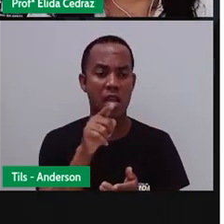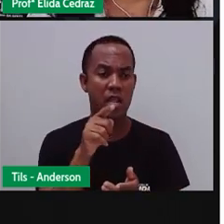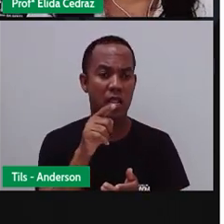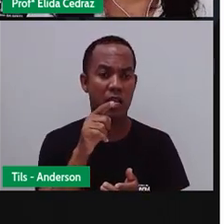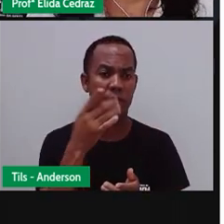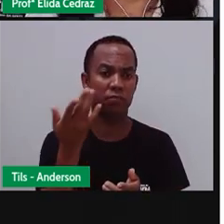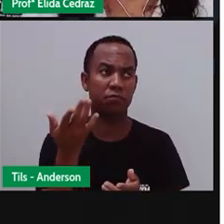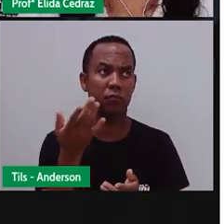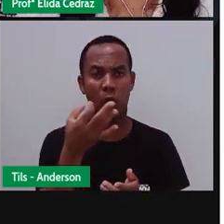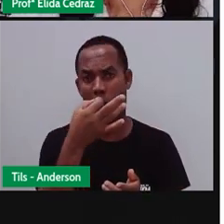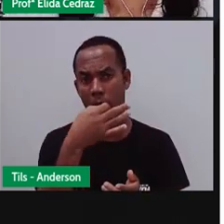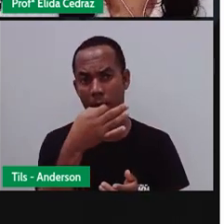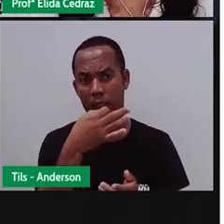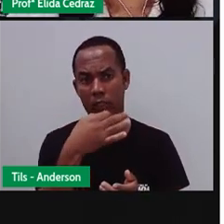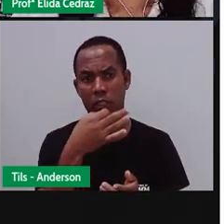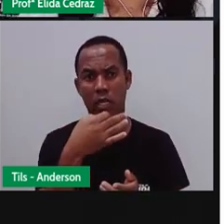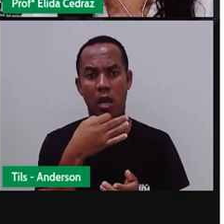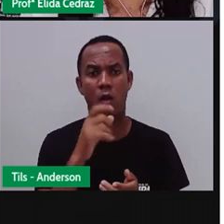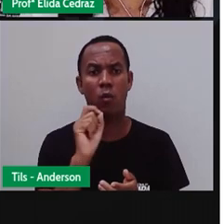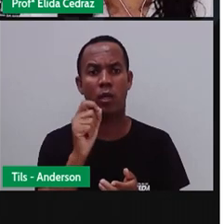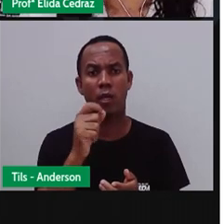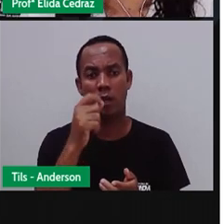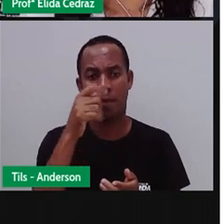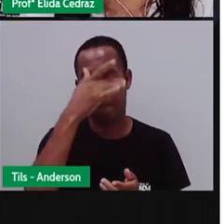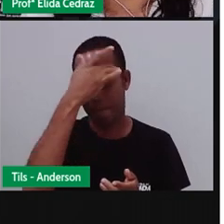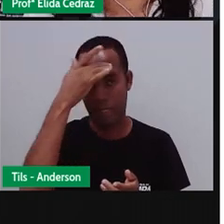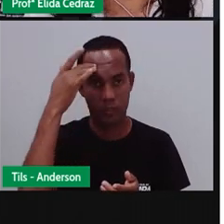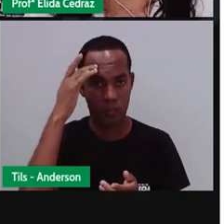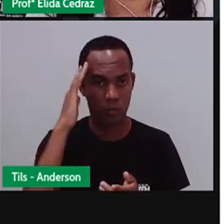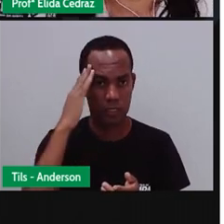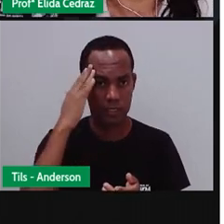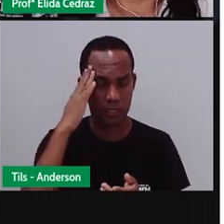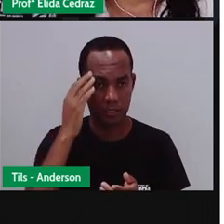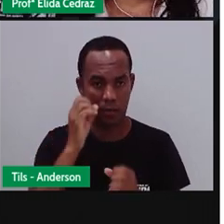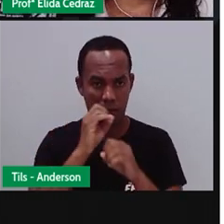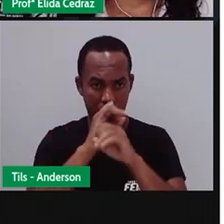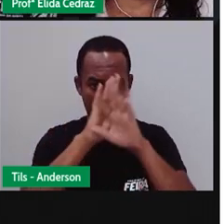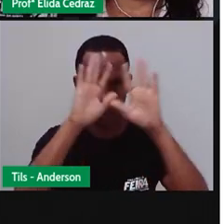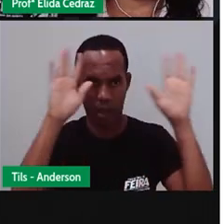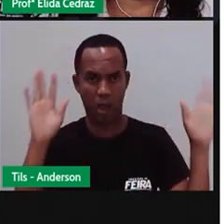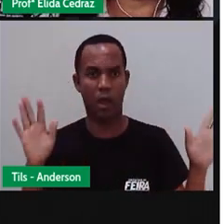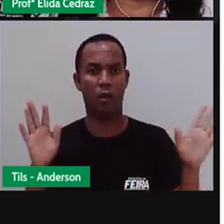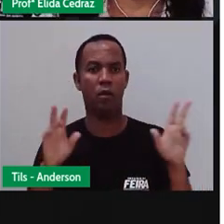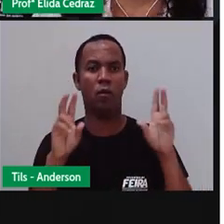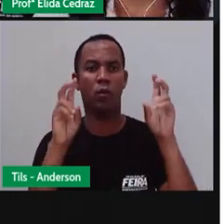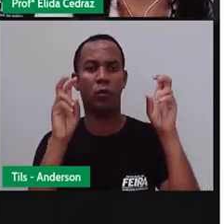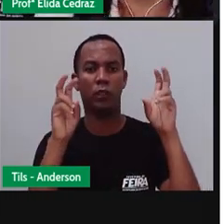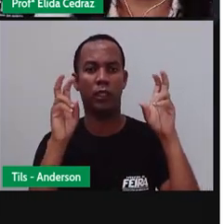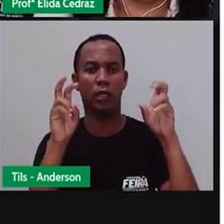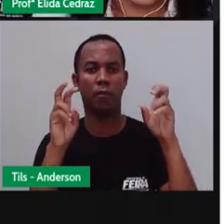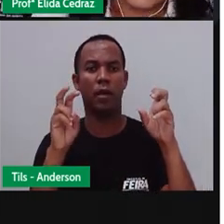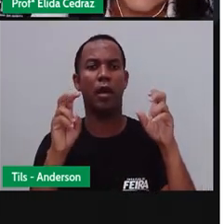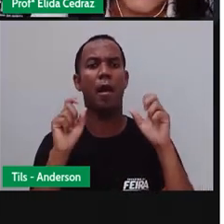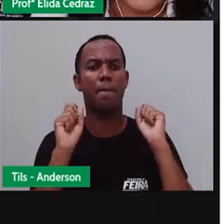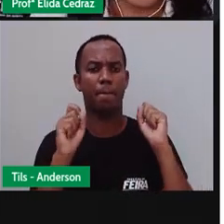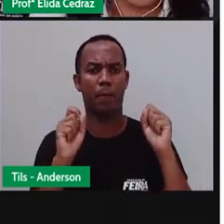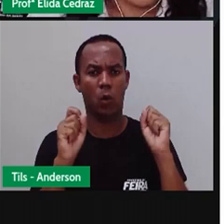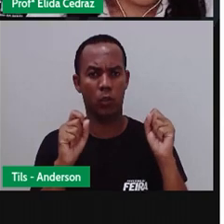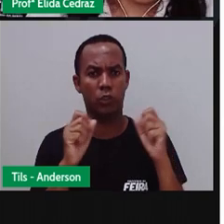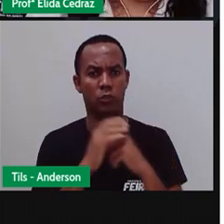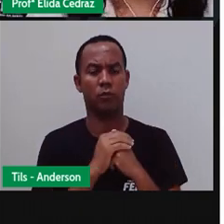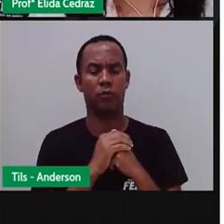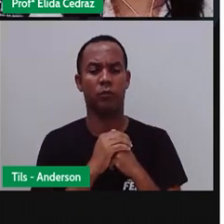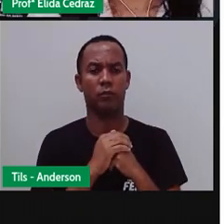necessário para que o leitor entenda melhor o título. A lide.